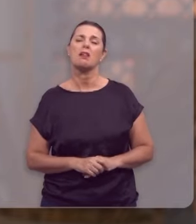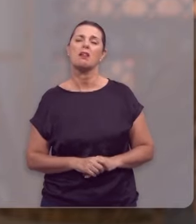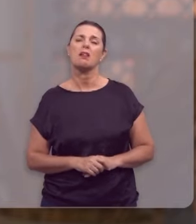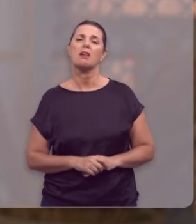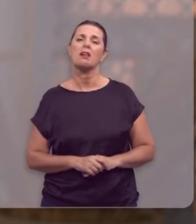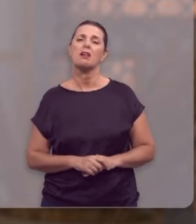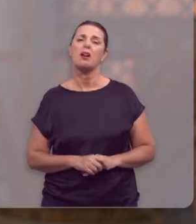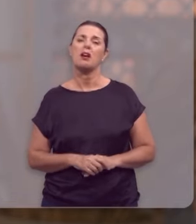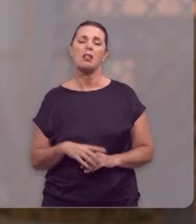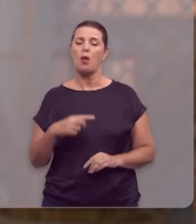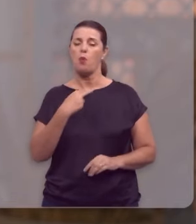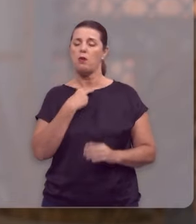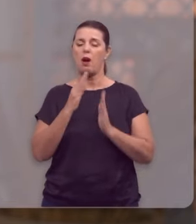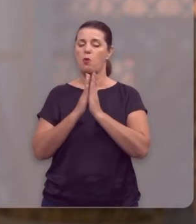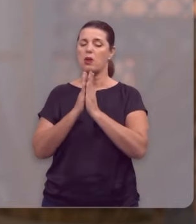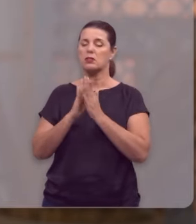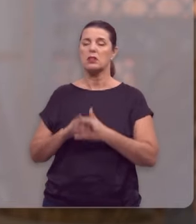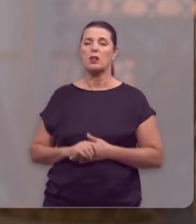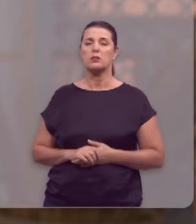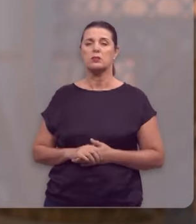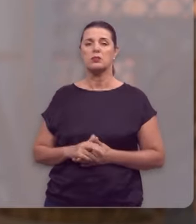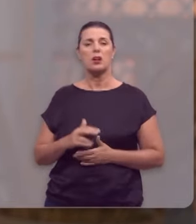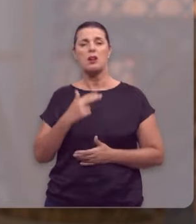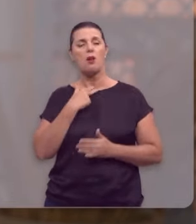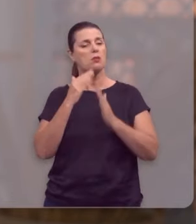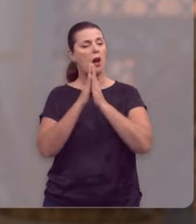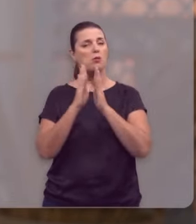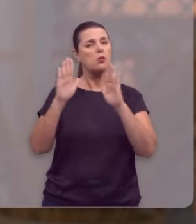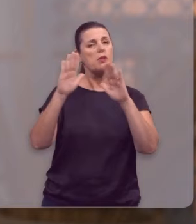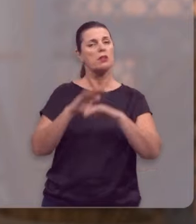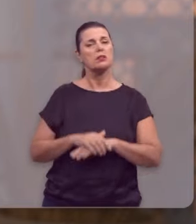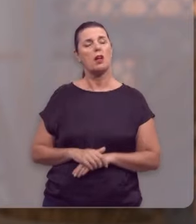Ela não pode orar. Ela não pode adorar.